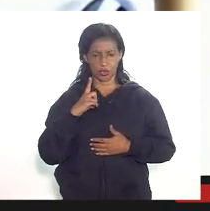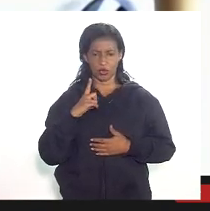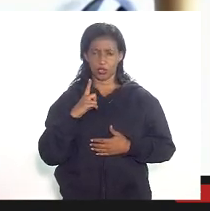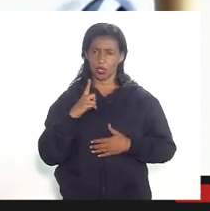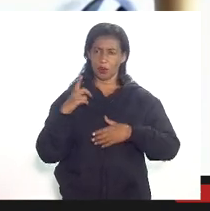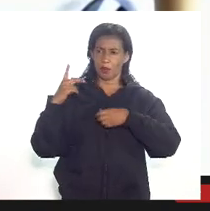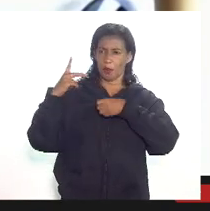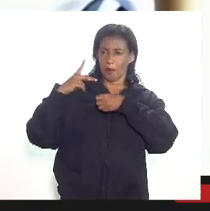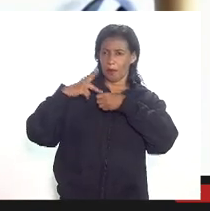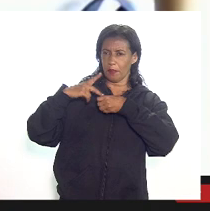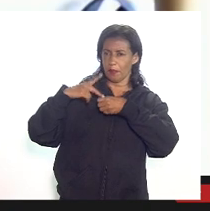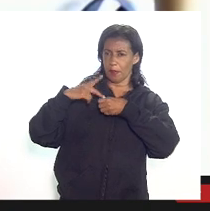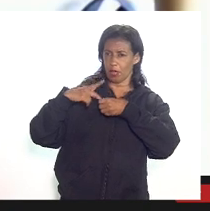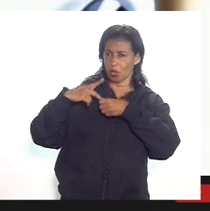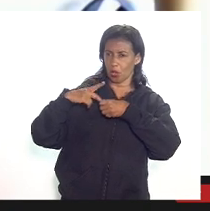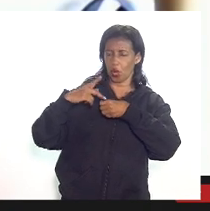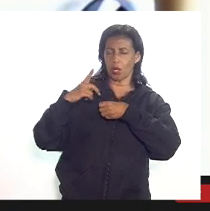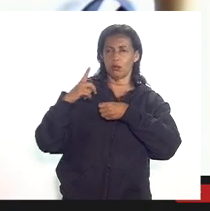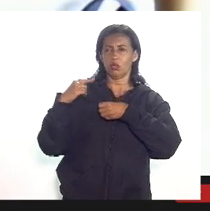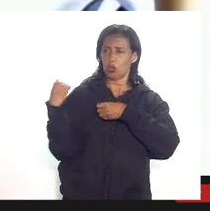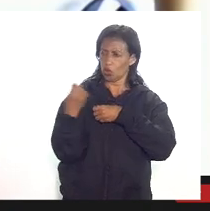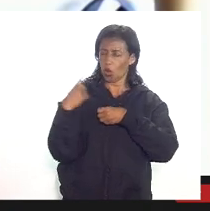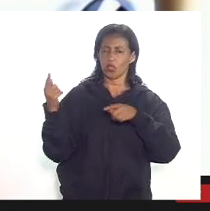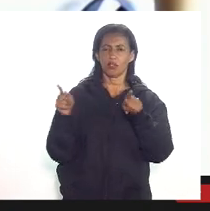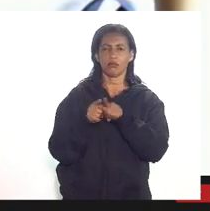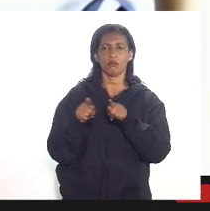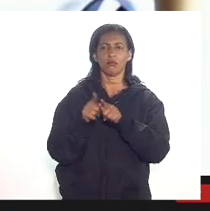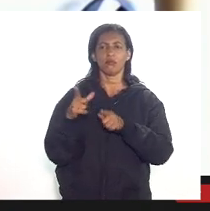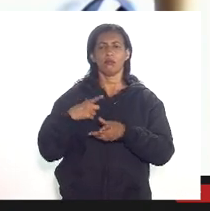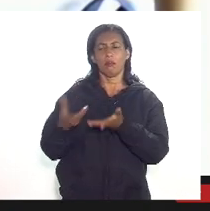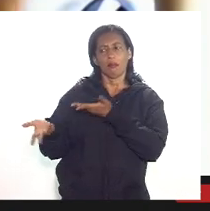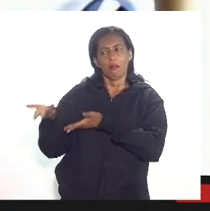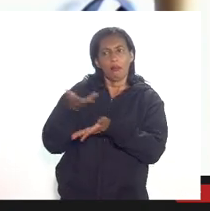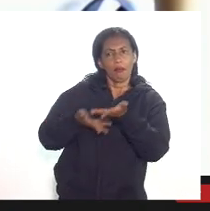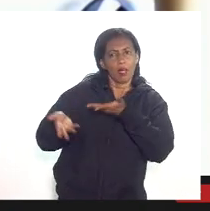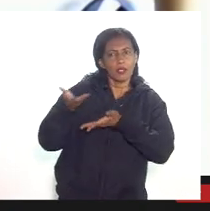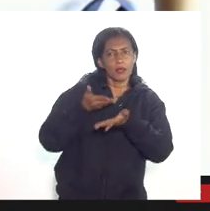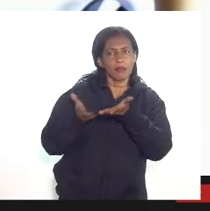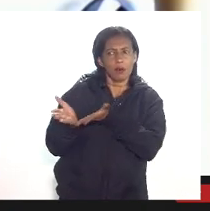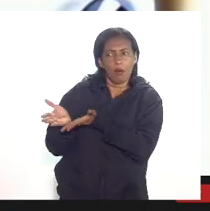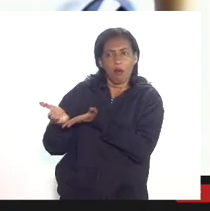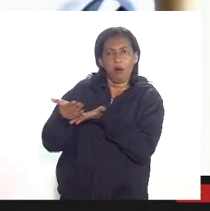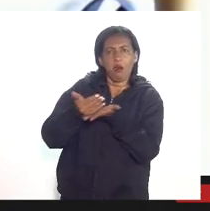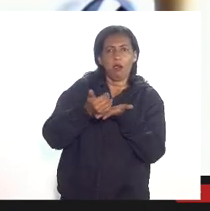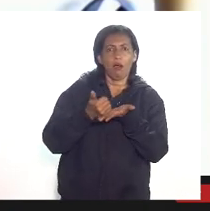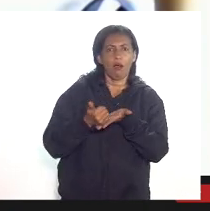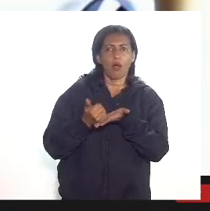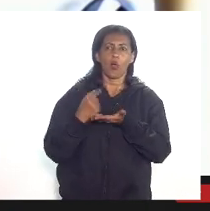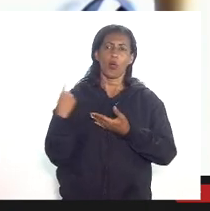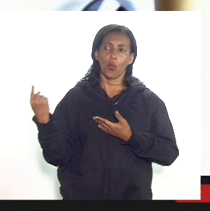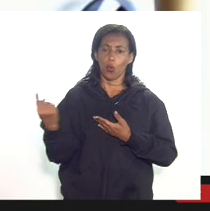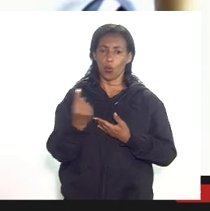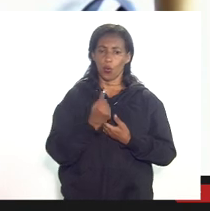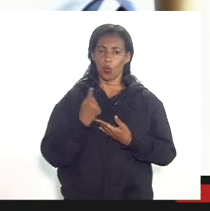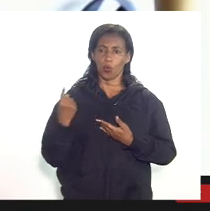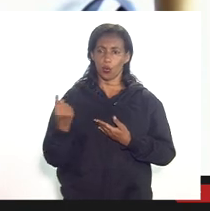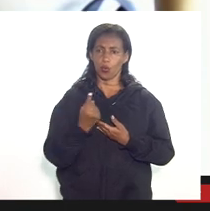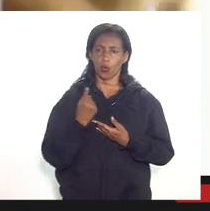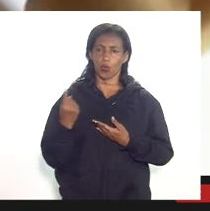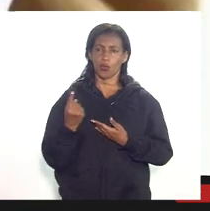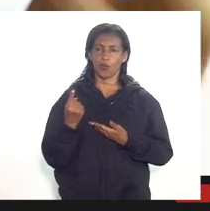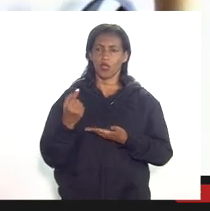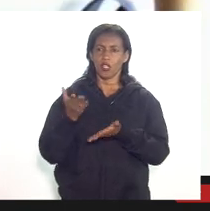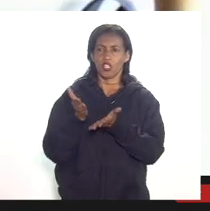petróleo e nós temos também participação sobre o que nós chamamos a